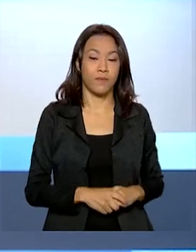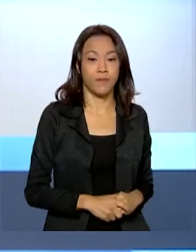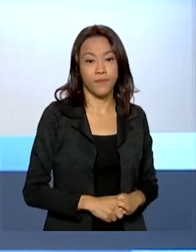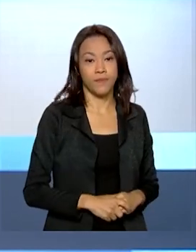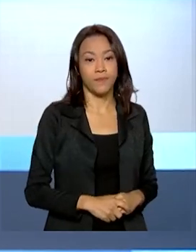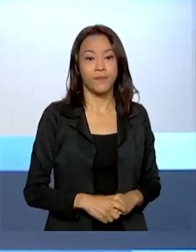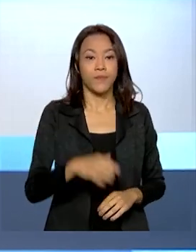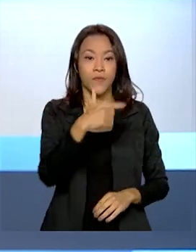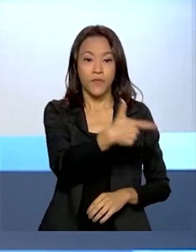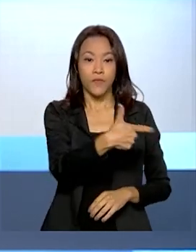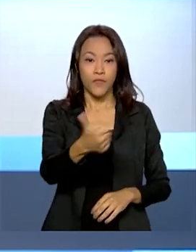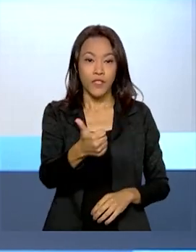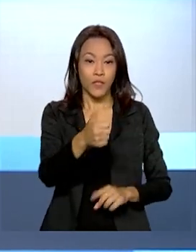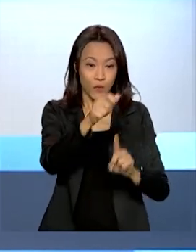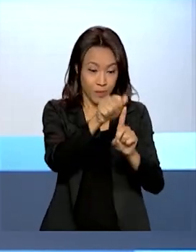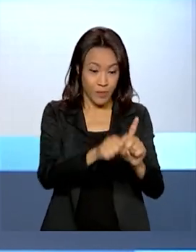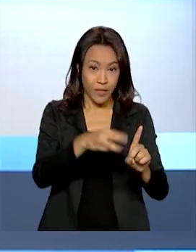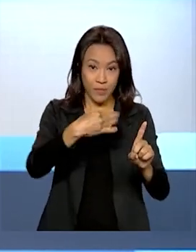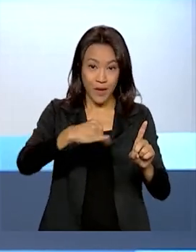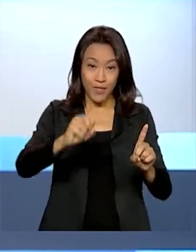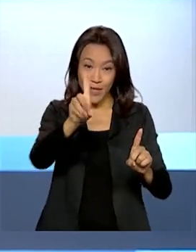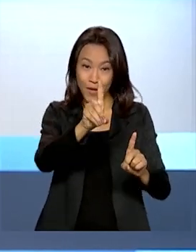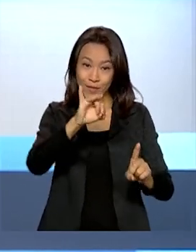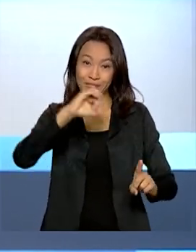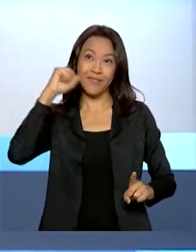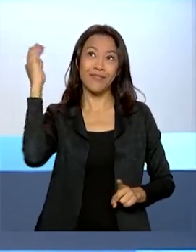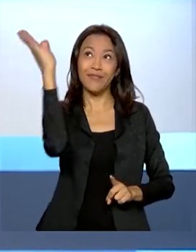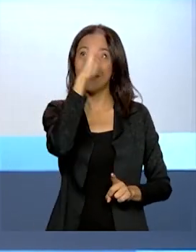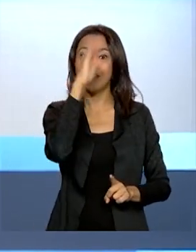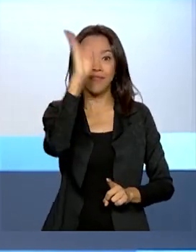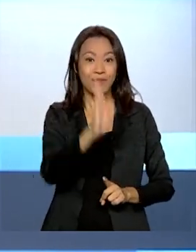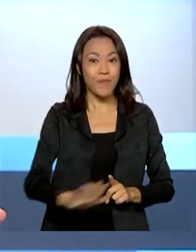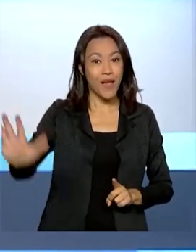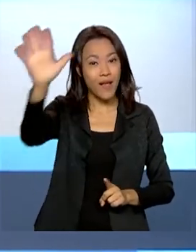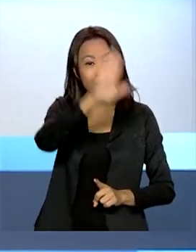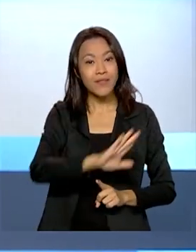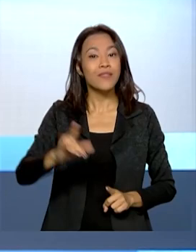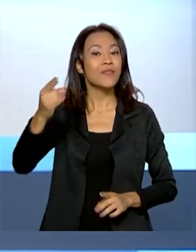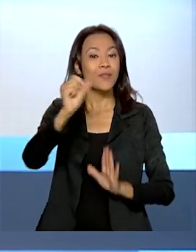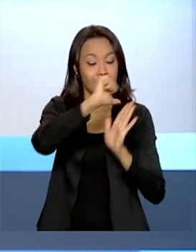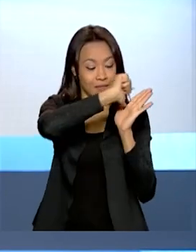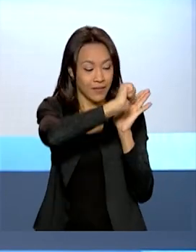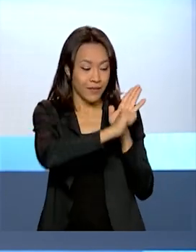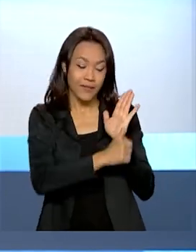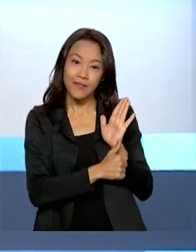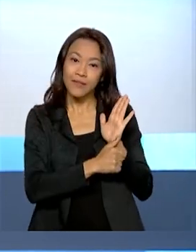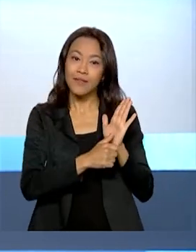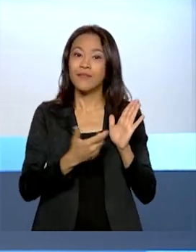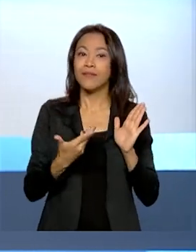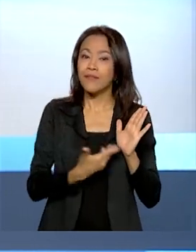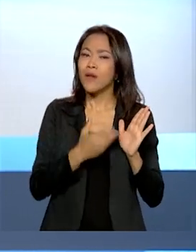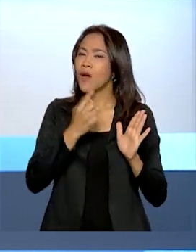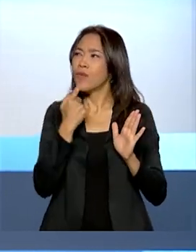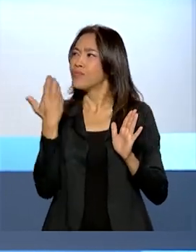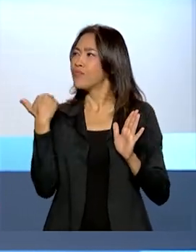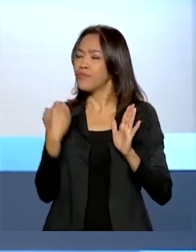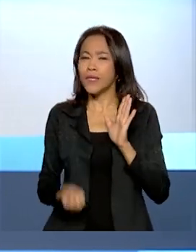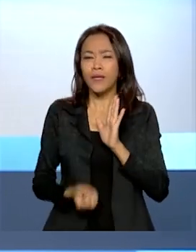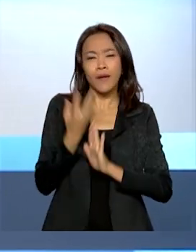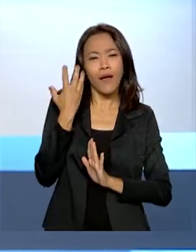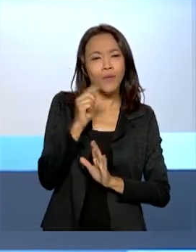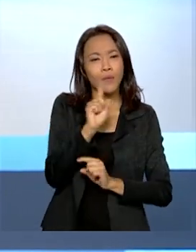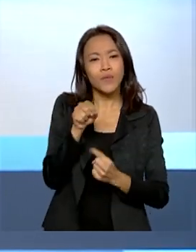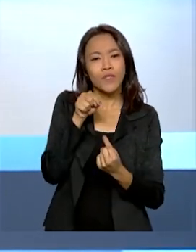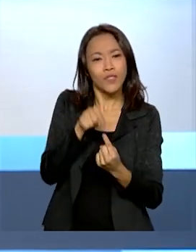21 de março é o dia nacional da síndrome de Down. A data criada recentemente tem como objetivo garantir a